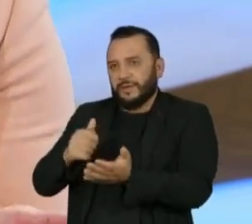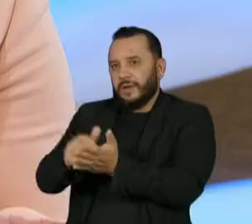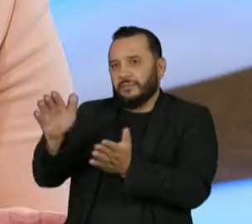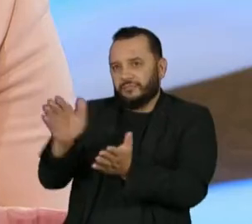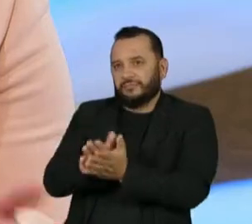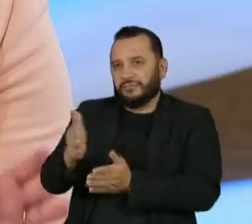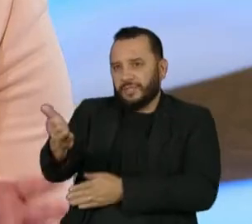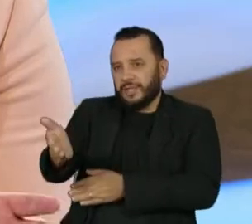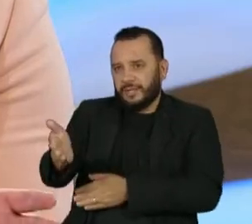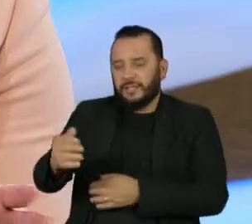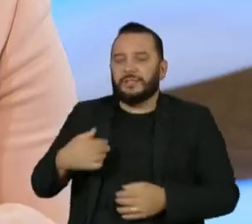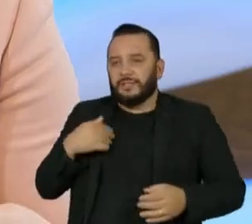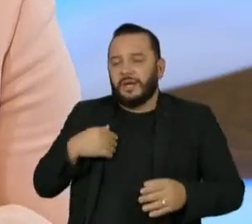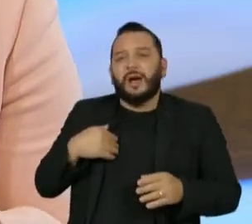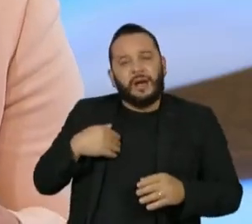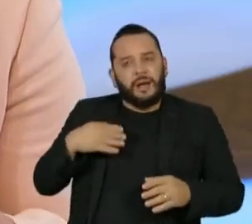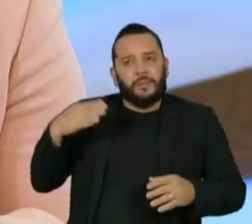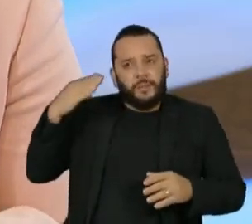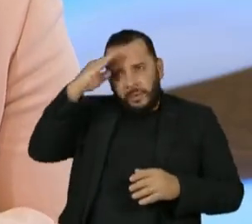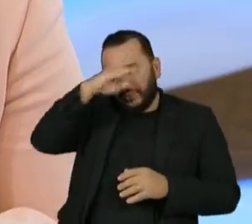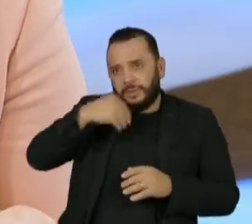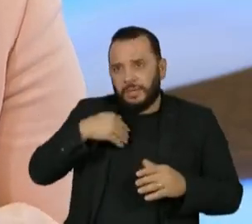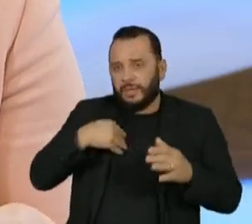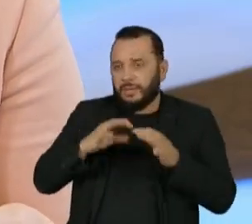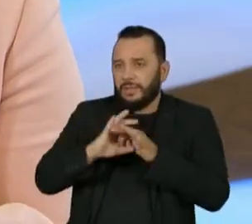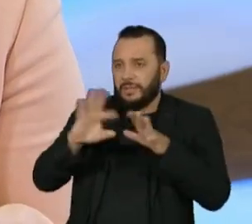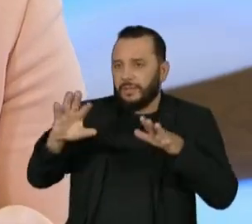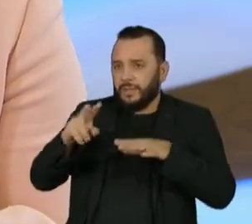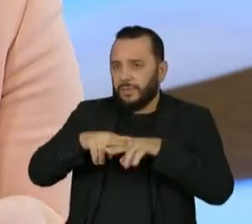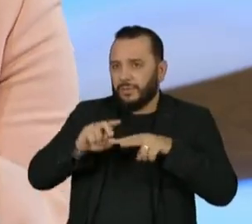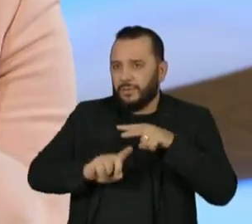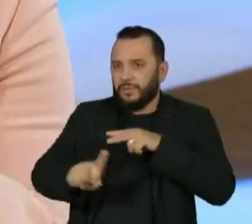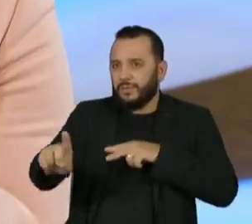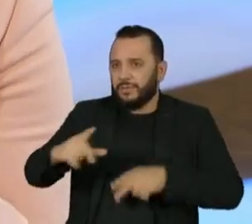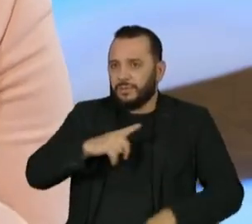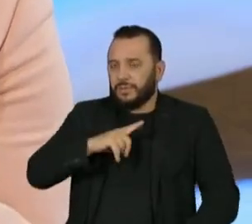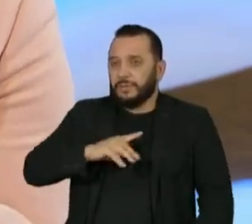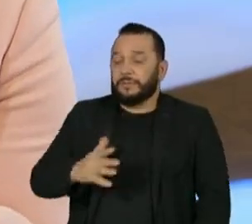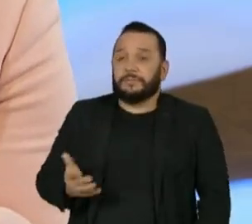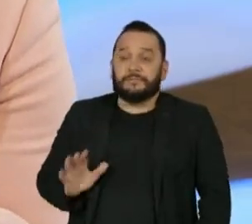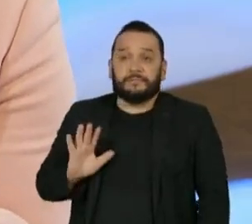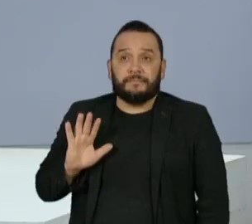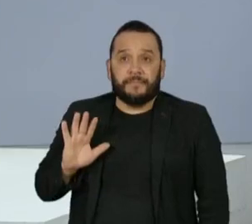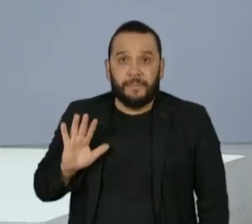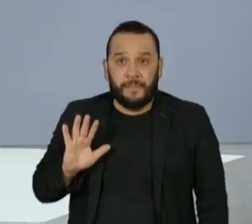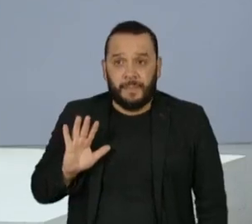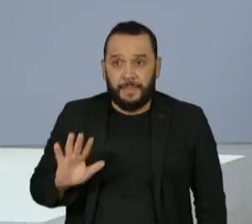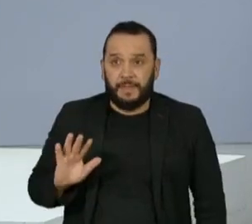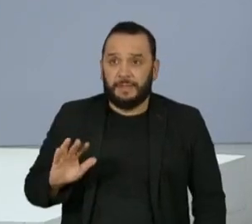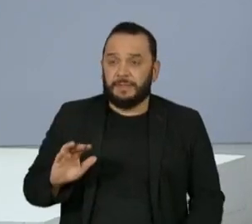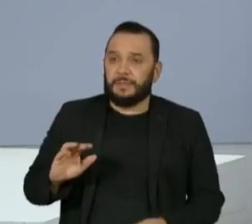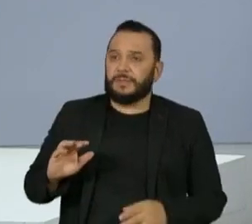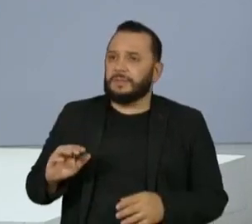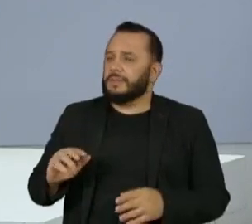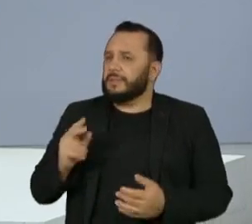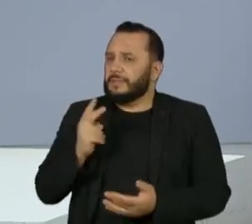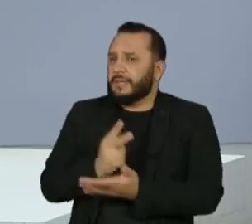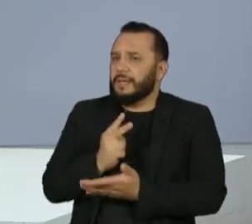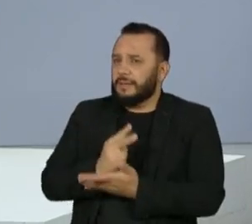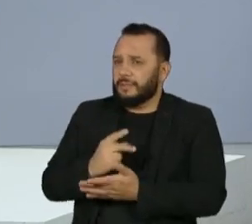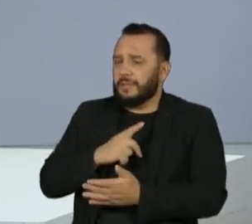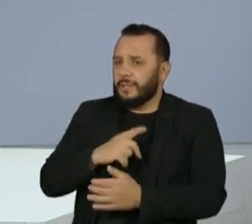o concurso de um conselho que funciona dentro do Ministério da Justiça, era definido anualmente aqueles